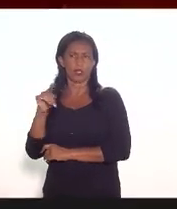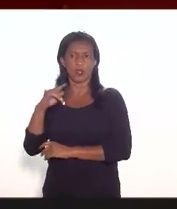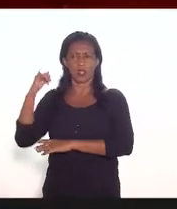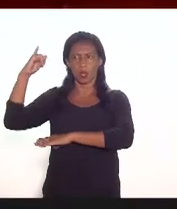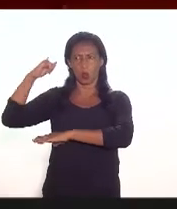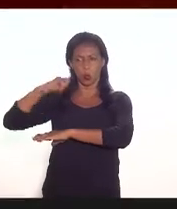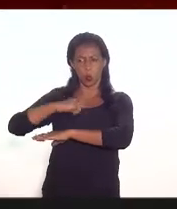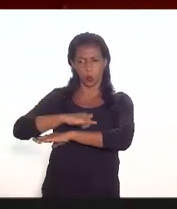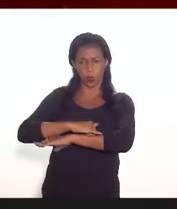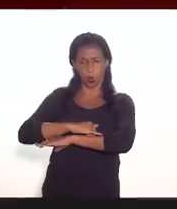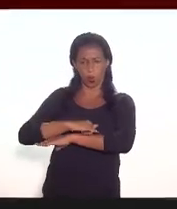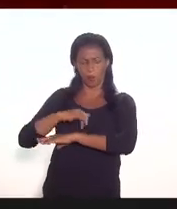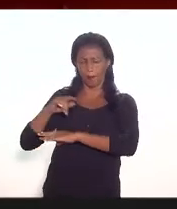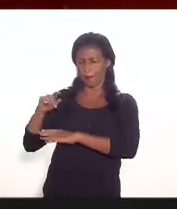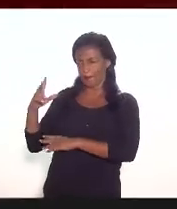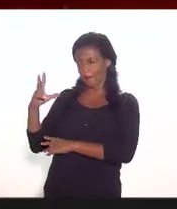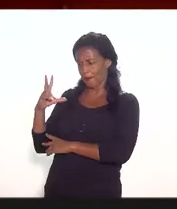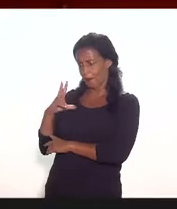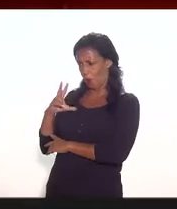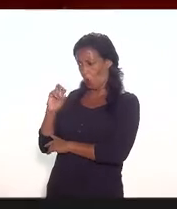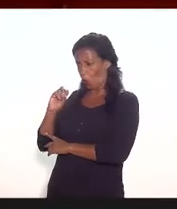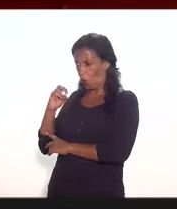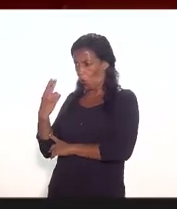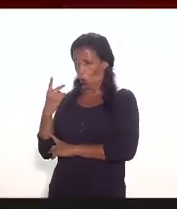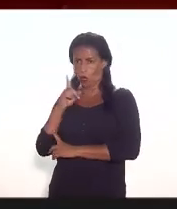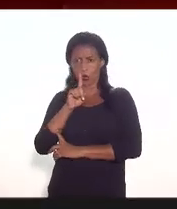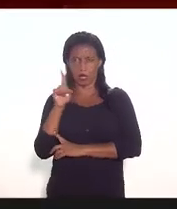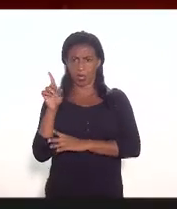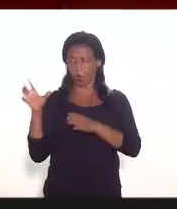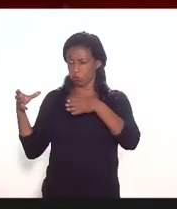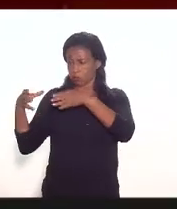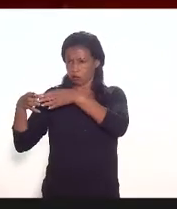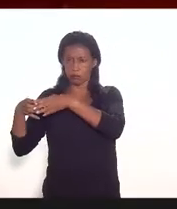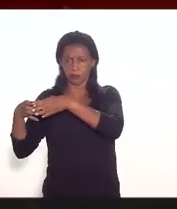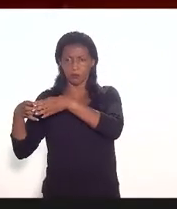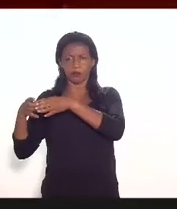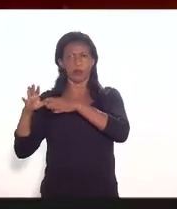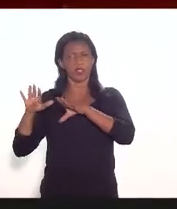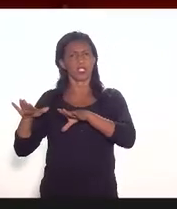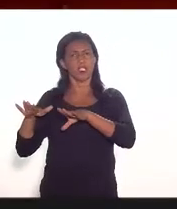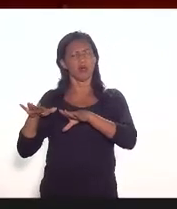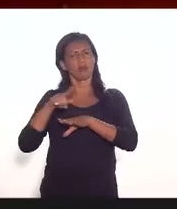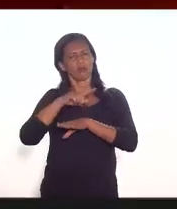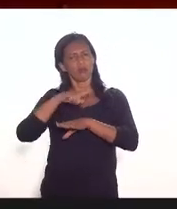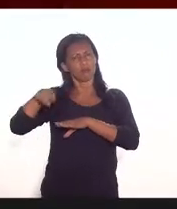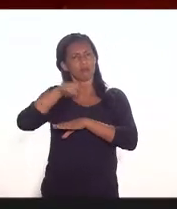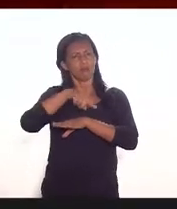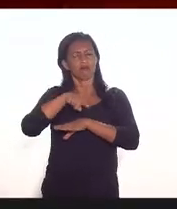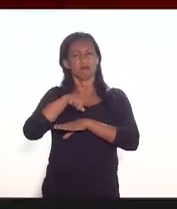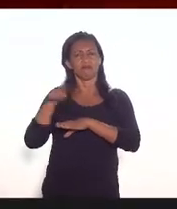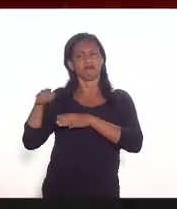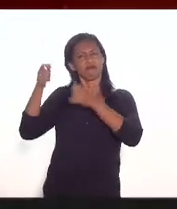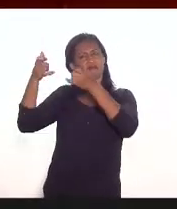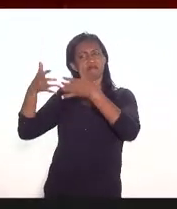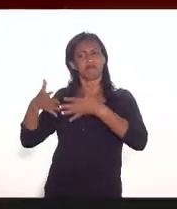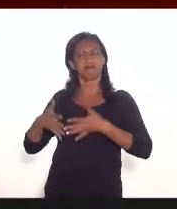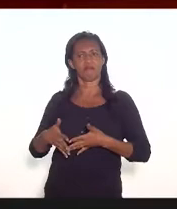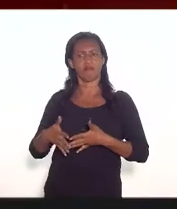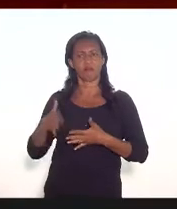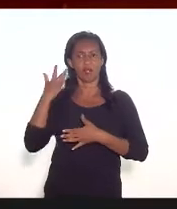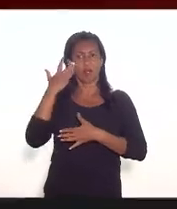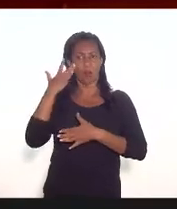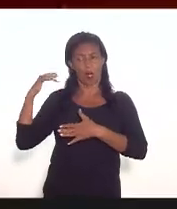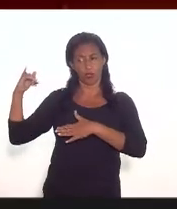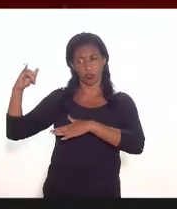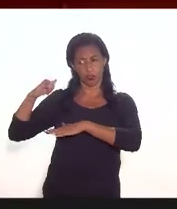limitado ou não eu acho que isso deveria se deixar o mercado definir certo acho que voo